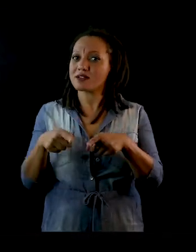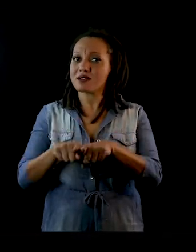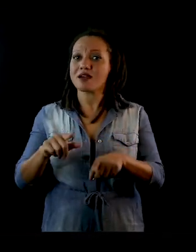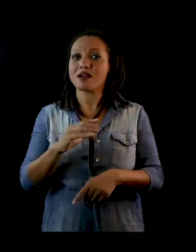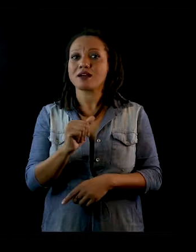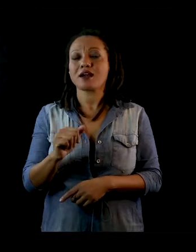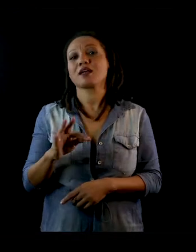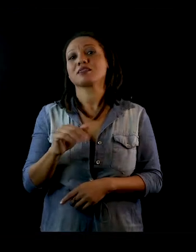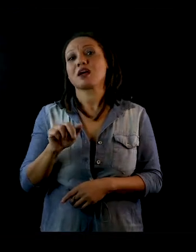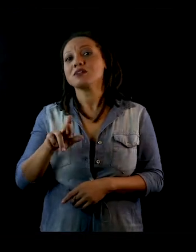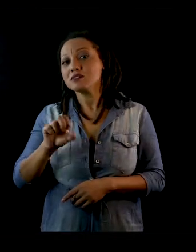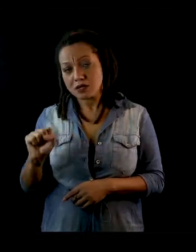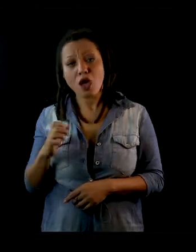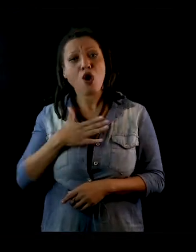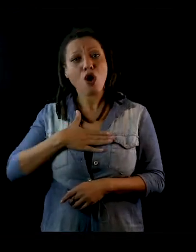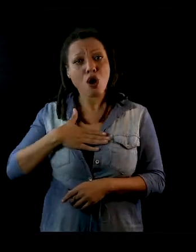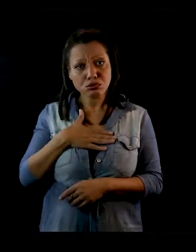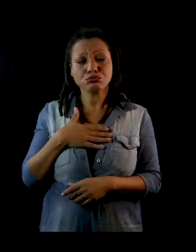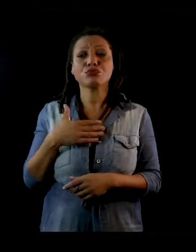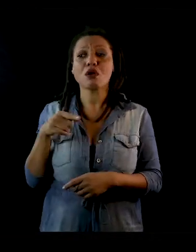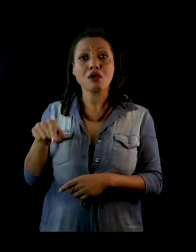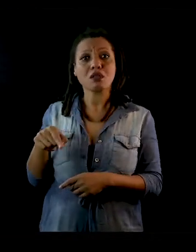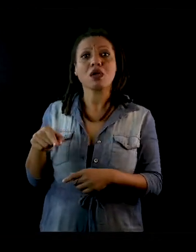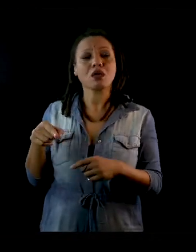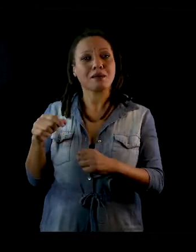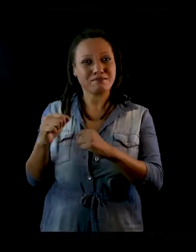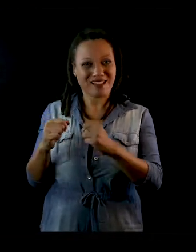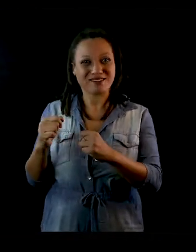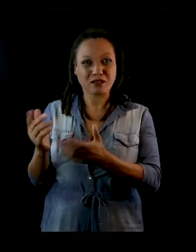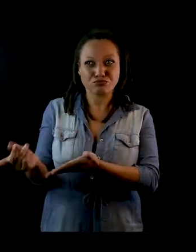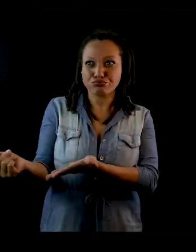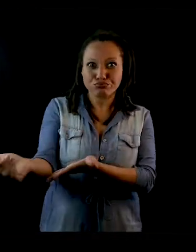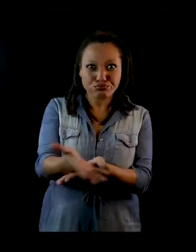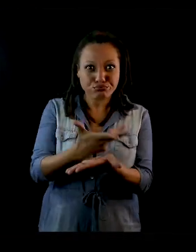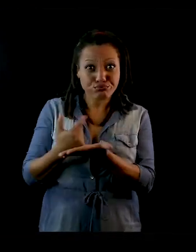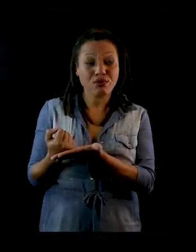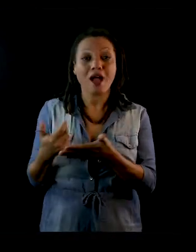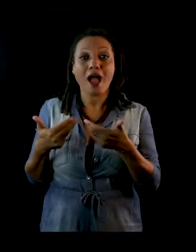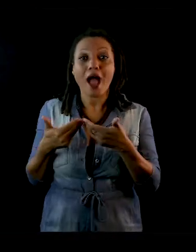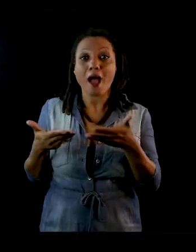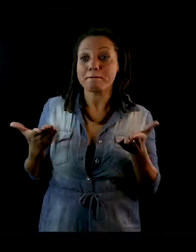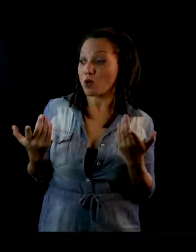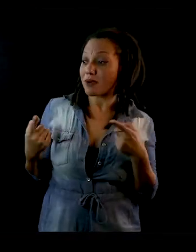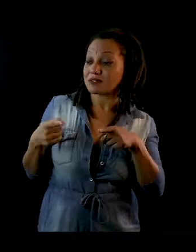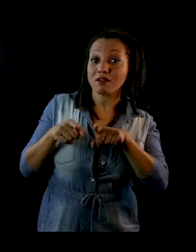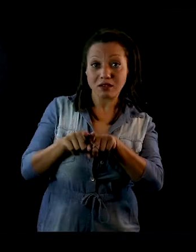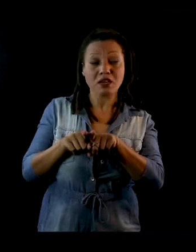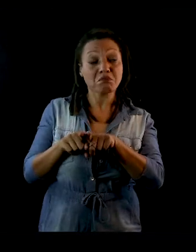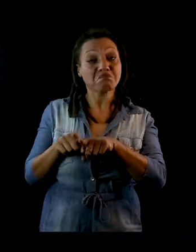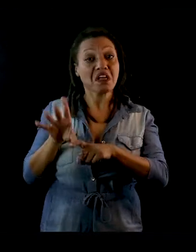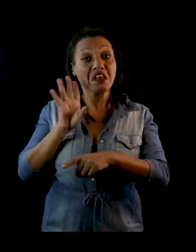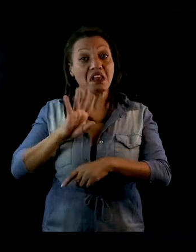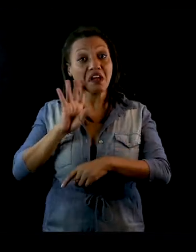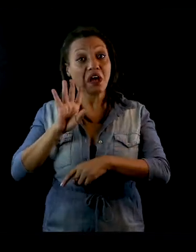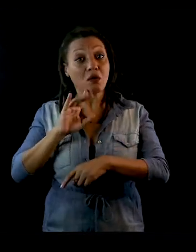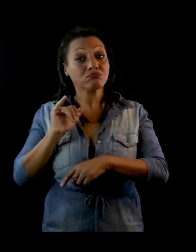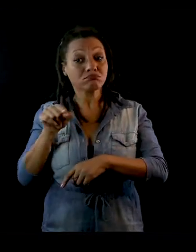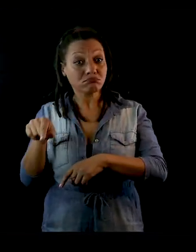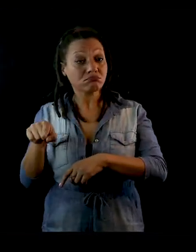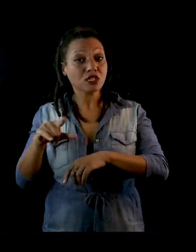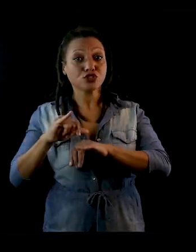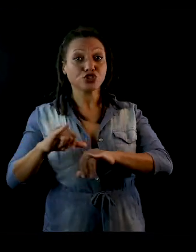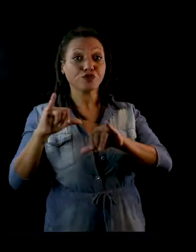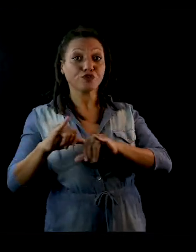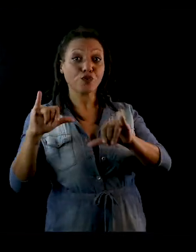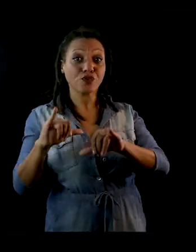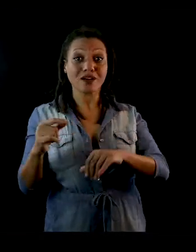parceria com o Catarse, porque o Catarse abriu as portas para algumas pessoas e disse, vamos fazer uma parceria legal, a divulga você,